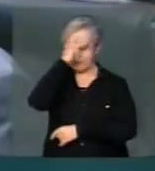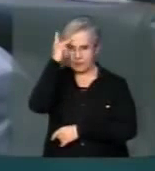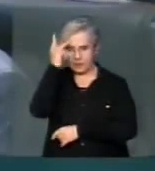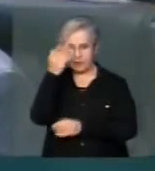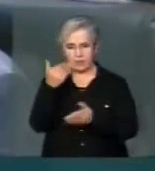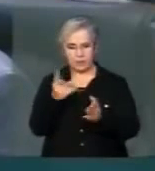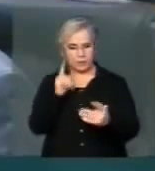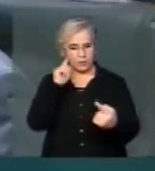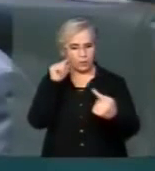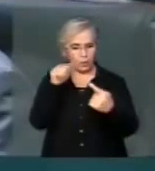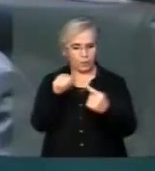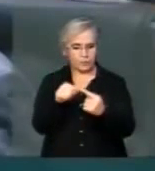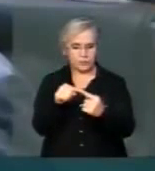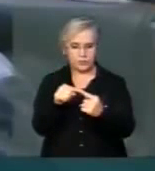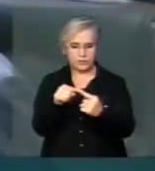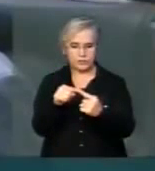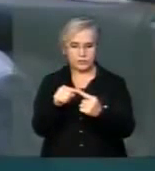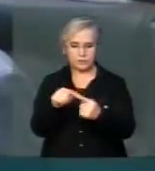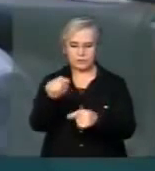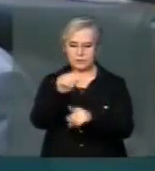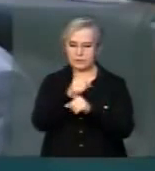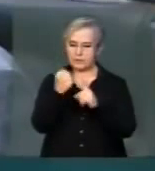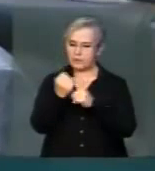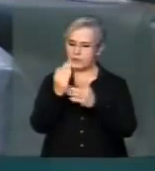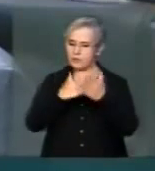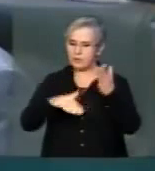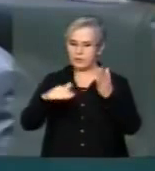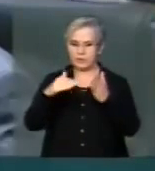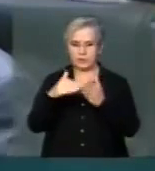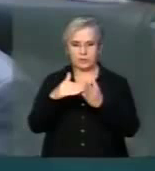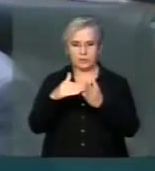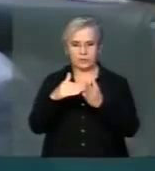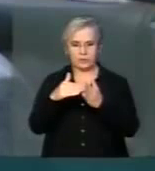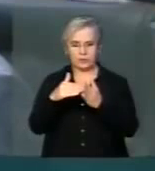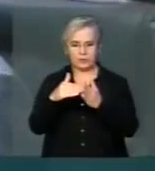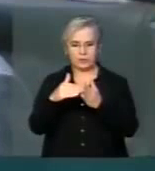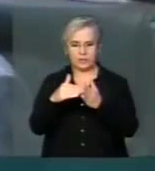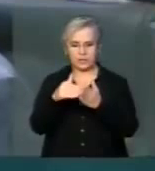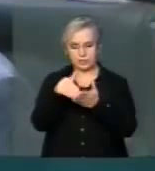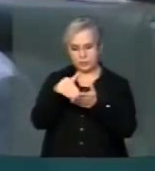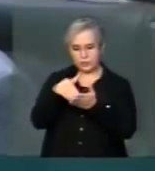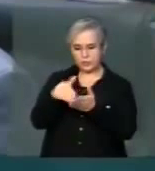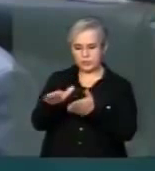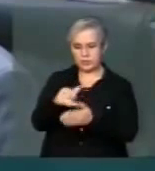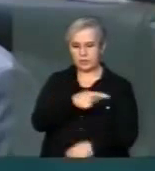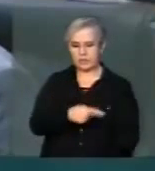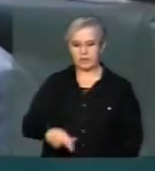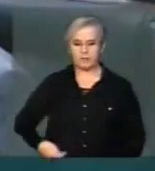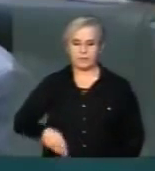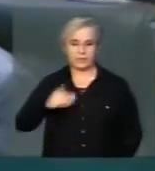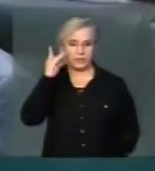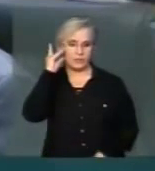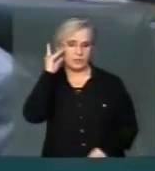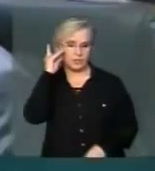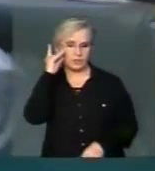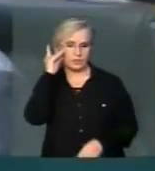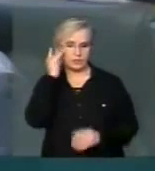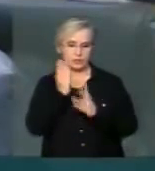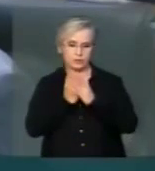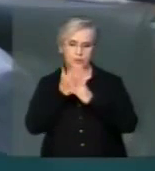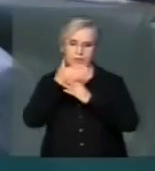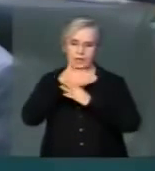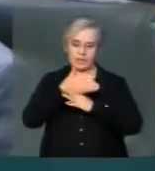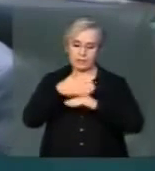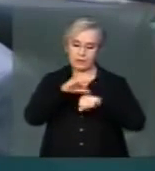esse objetivo da sociedade como um todo, da retirada legal da Presidente Dilma do mandato através da